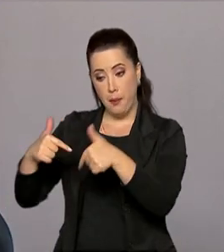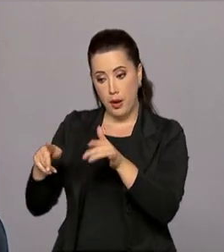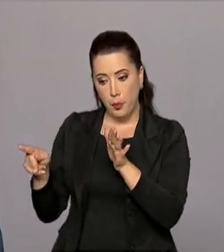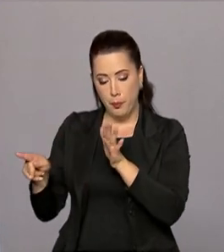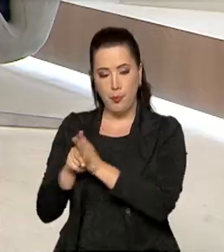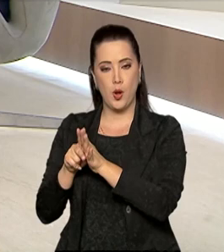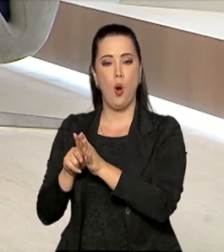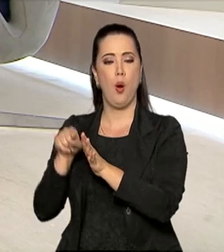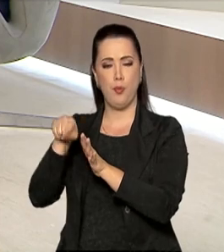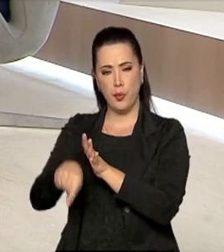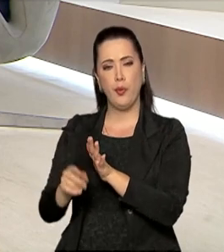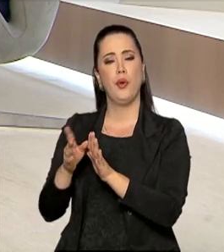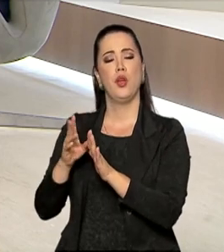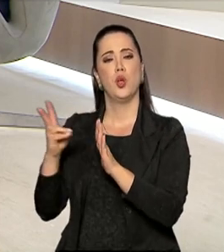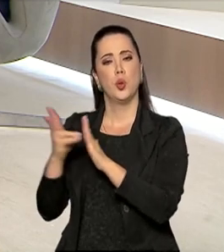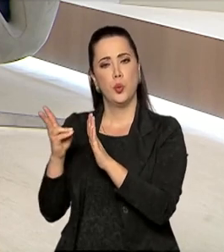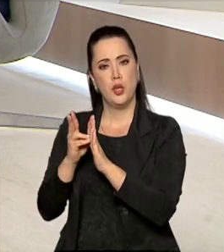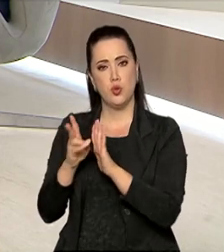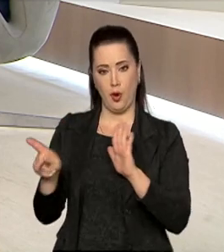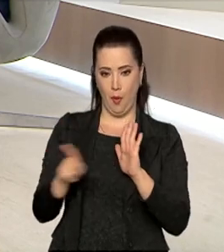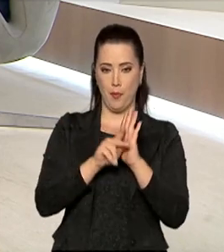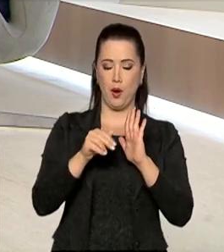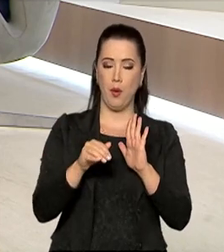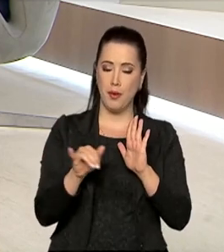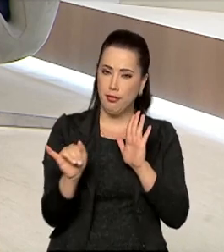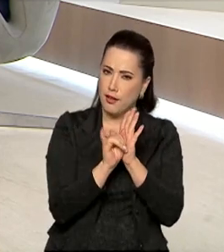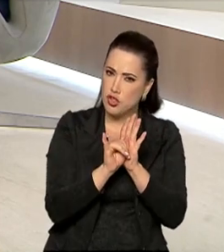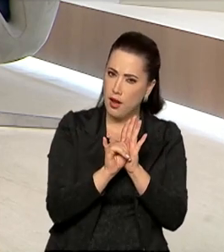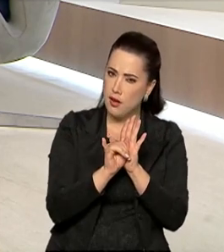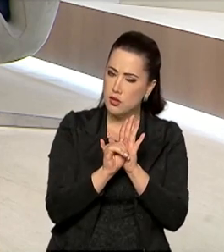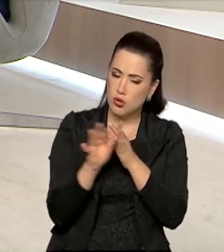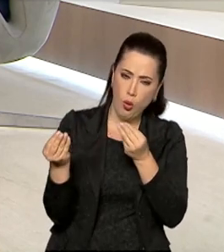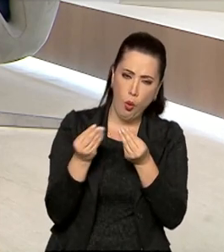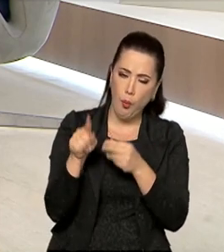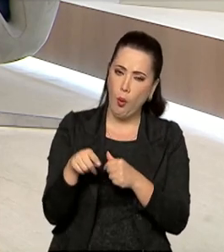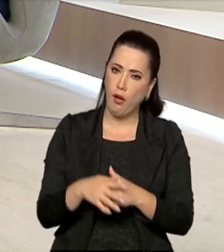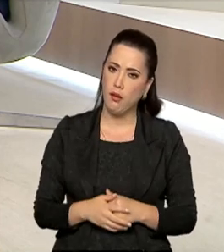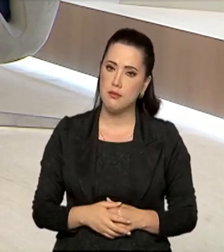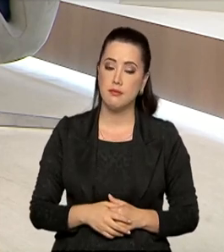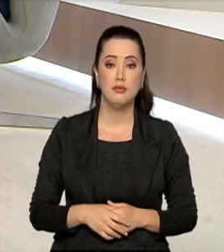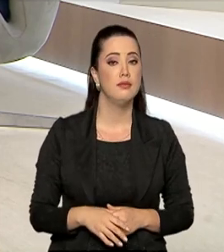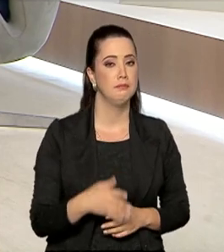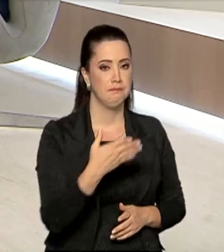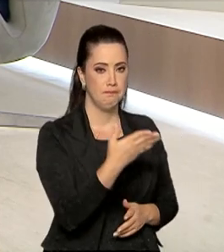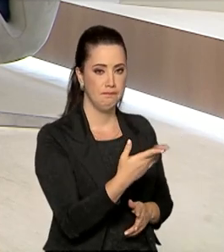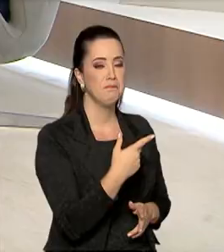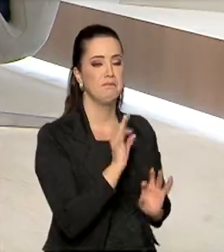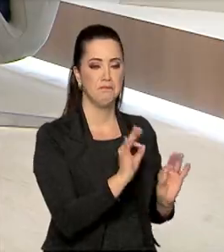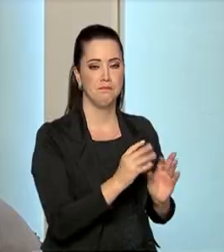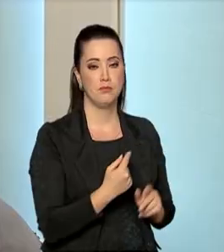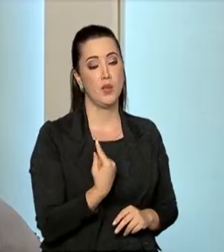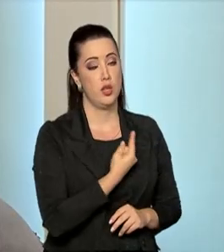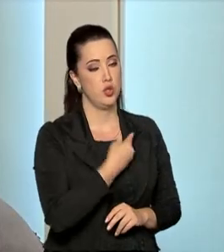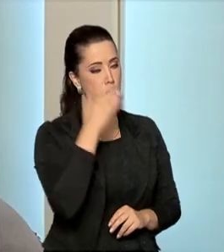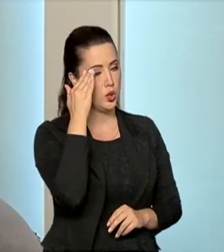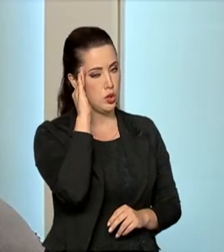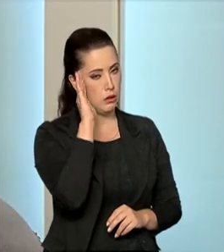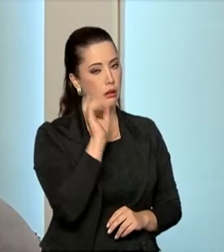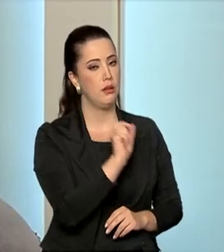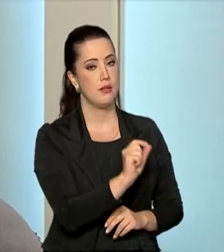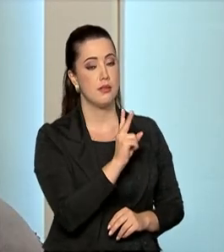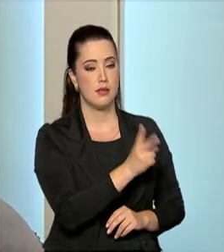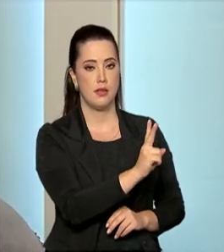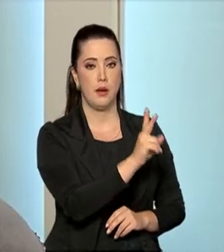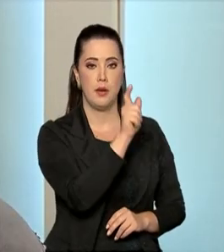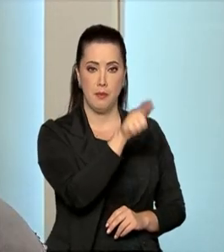mantendo a identidade do indígena? Perfeito, perfeito. A gente tem que entender que o indígena não deixa de ser índio